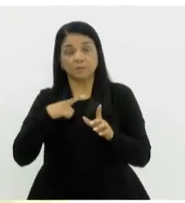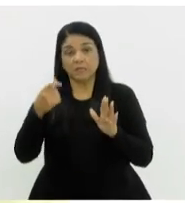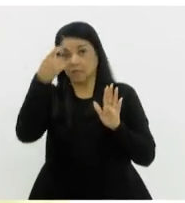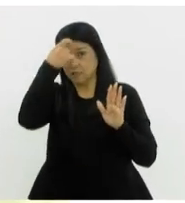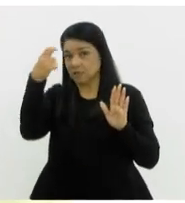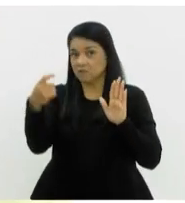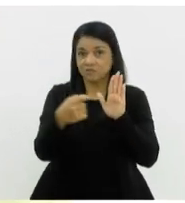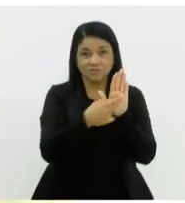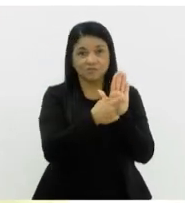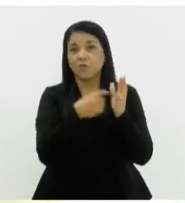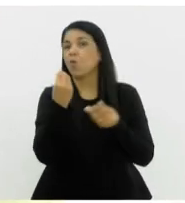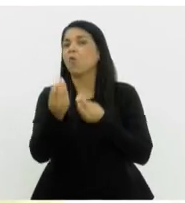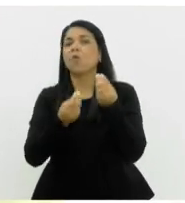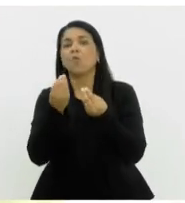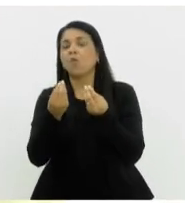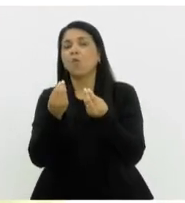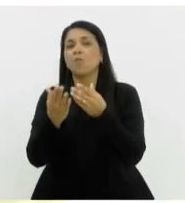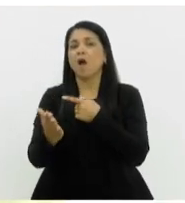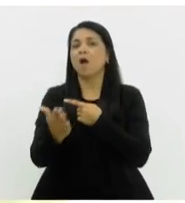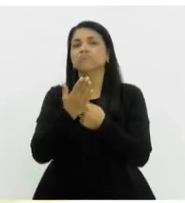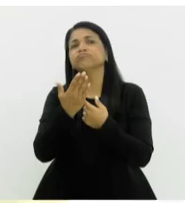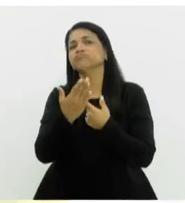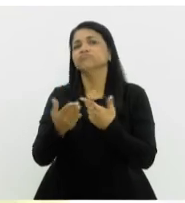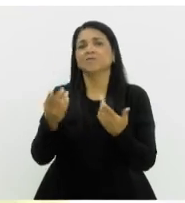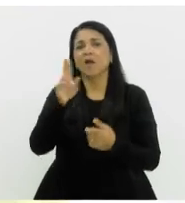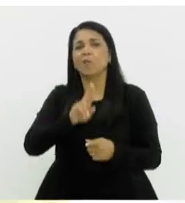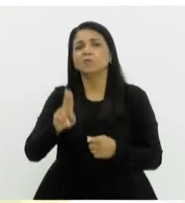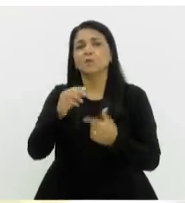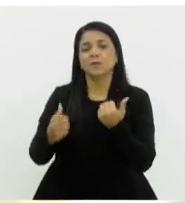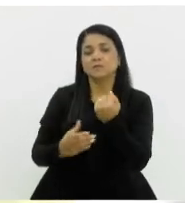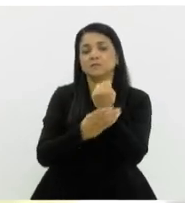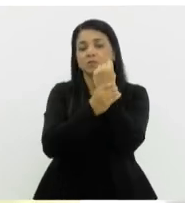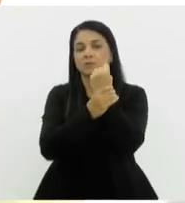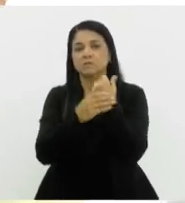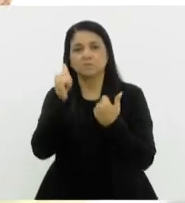artificial. Como é que a inteligência artificial é usada em prol da segurança da mulher?